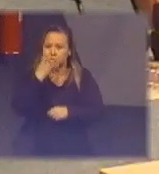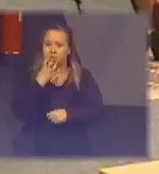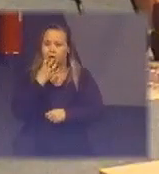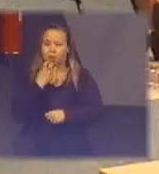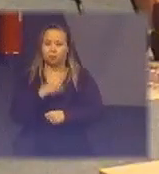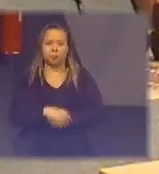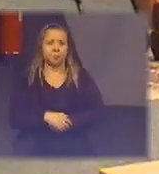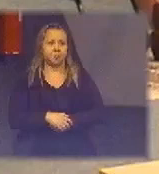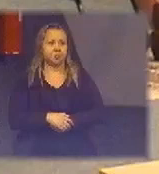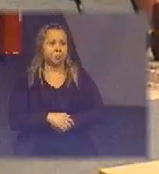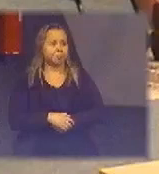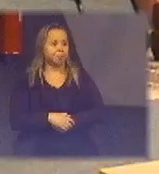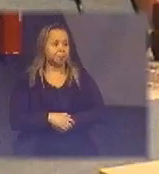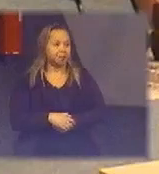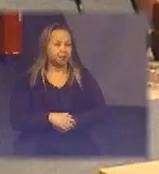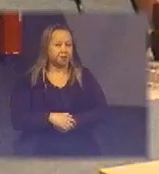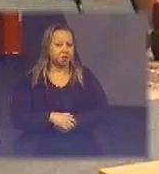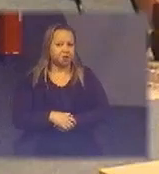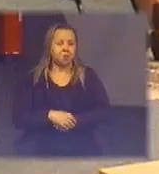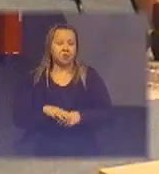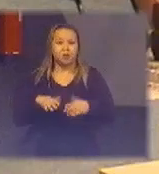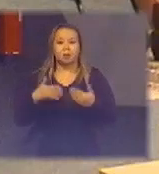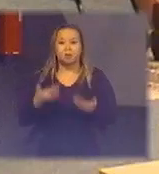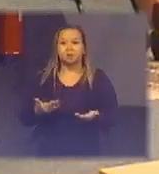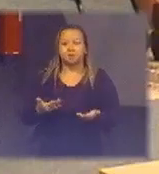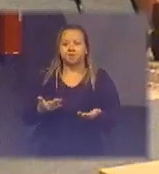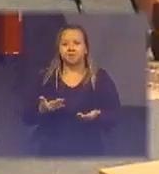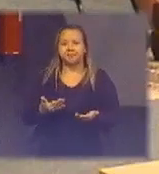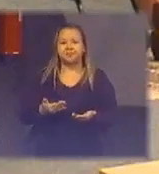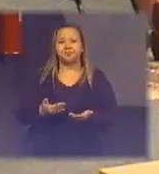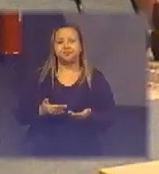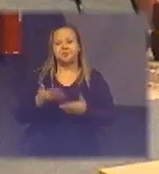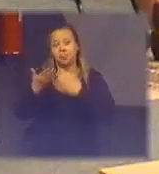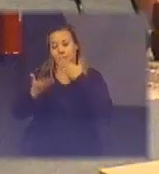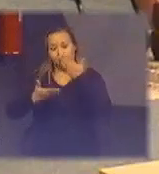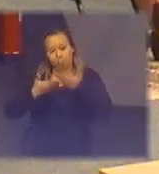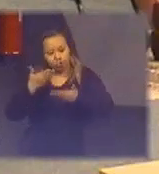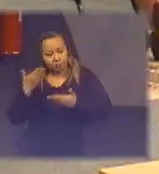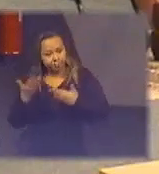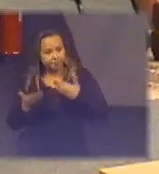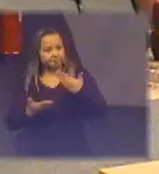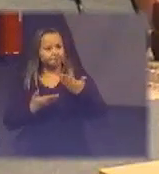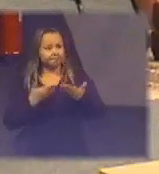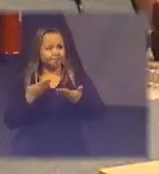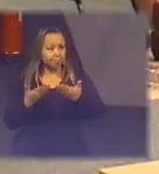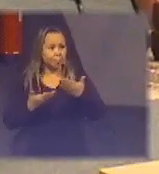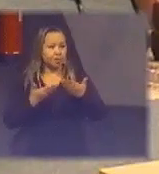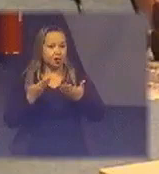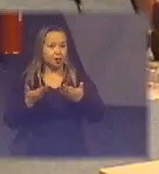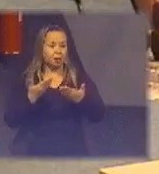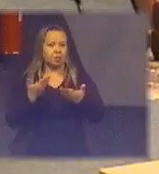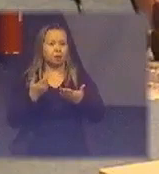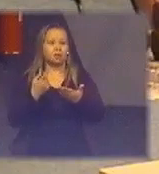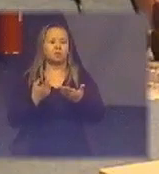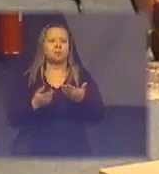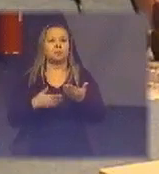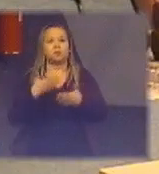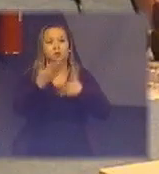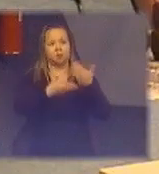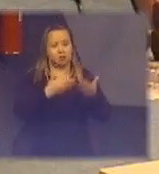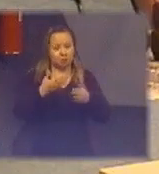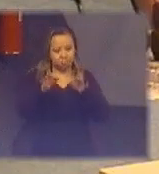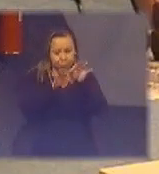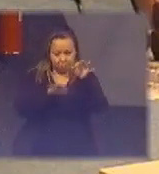é fácil bom com relação a regulamentação aqui no